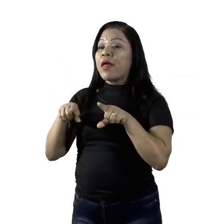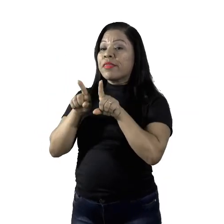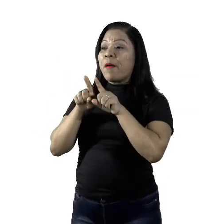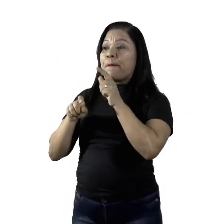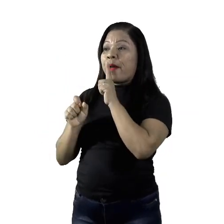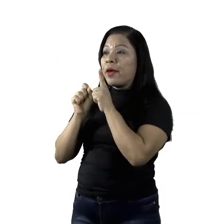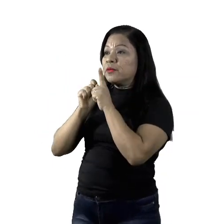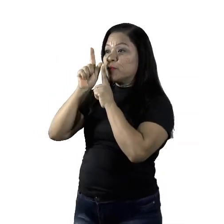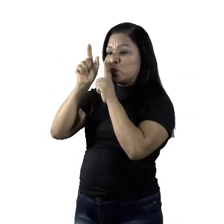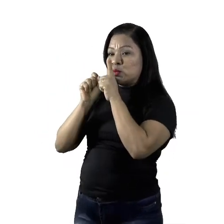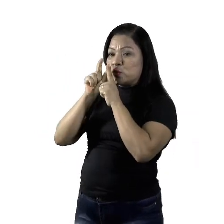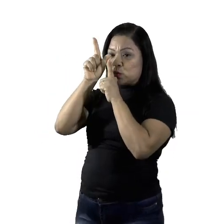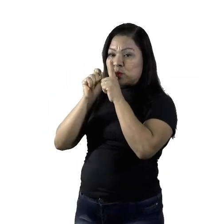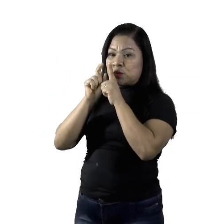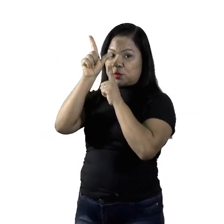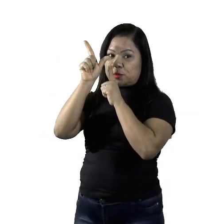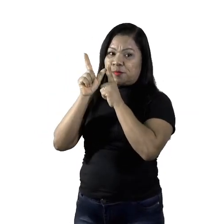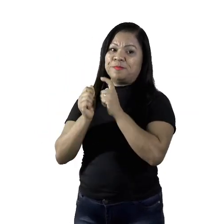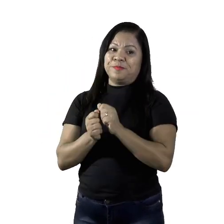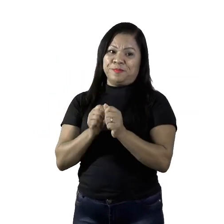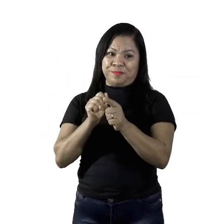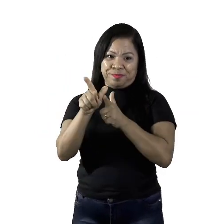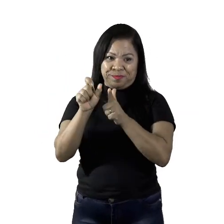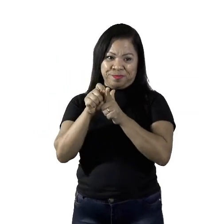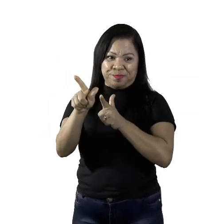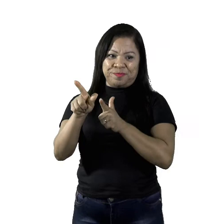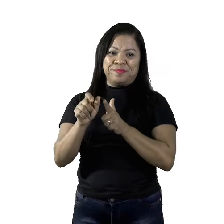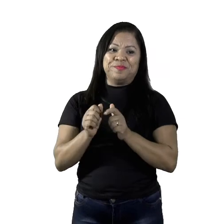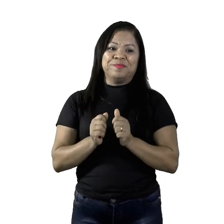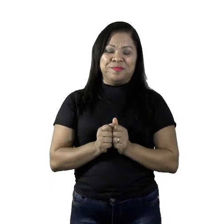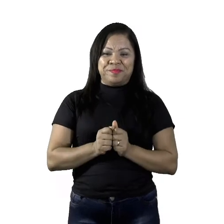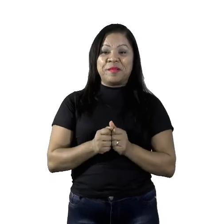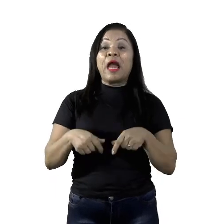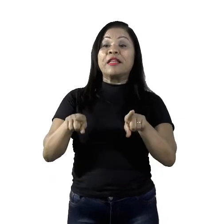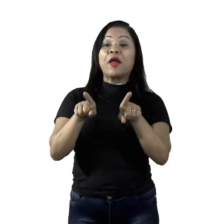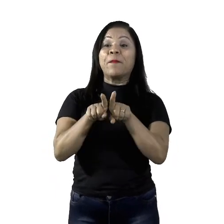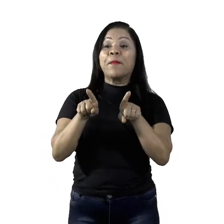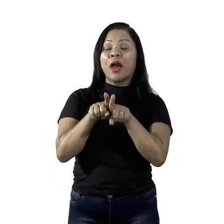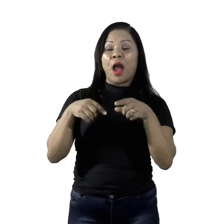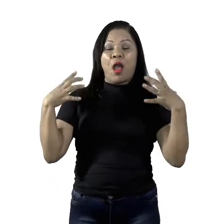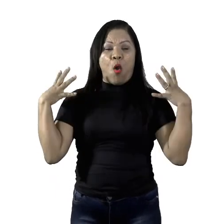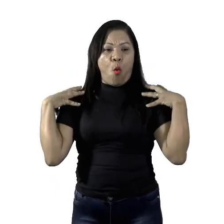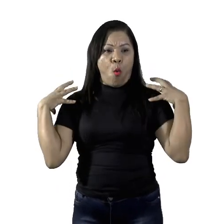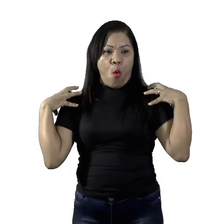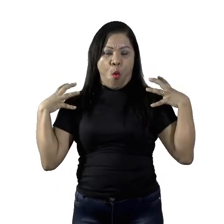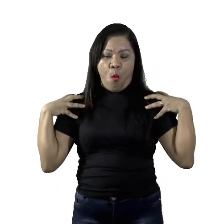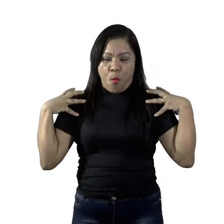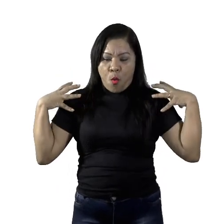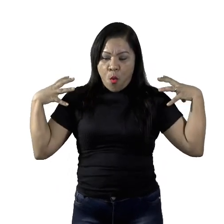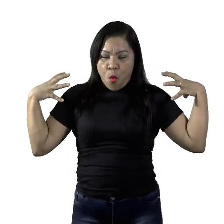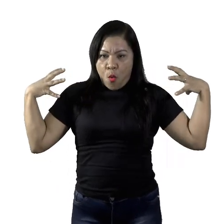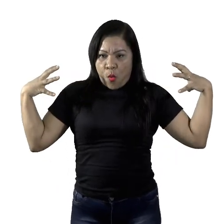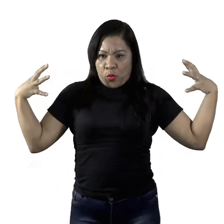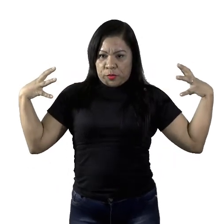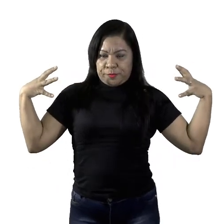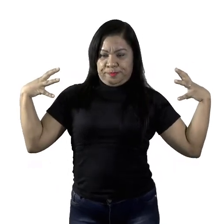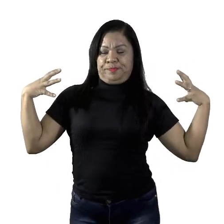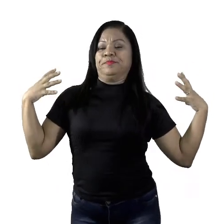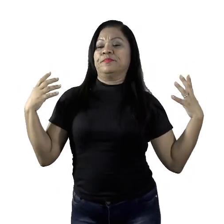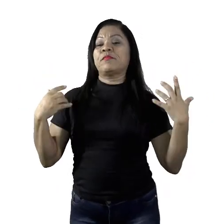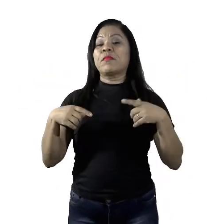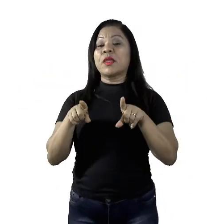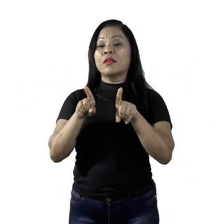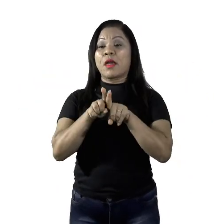O corpo tende a ficar com formas mais masculinas, como o ombro mais largo. Ocorre também o crescimento do